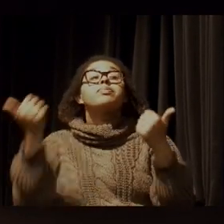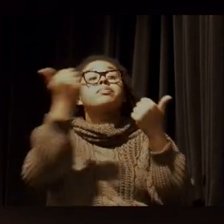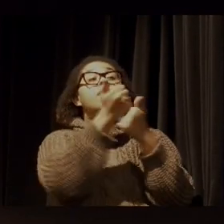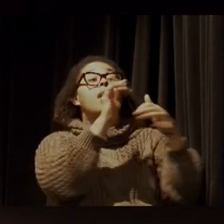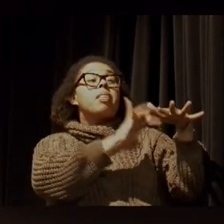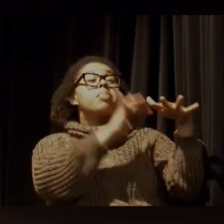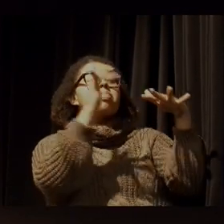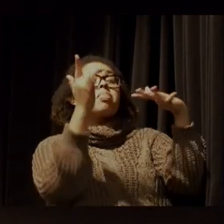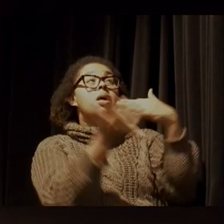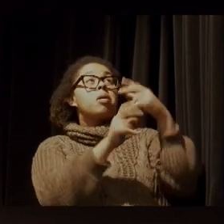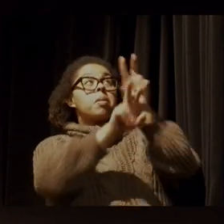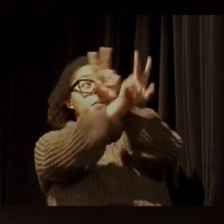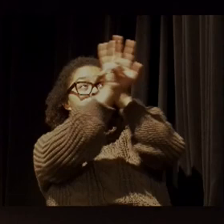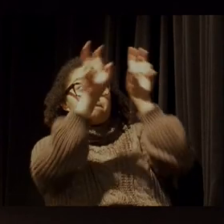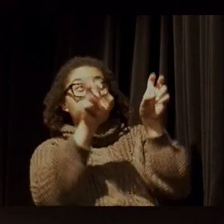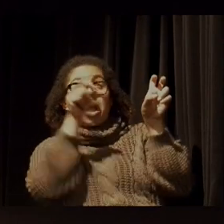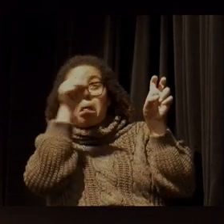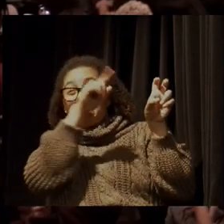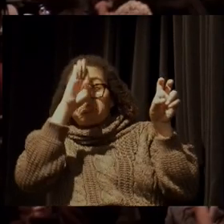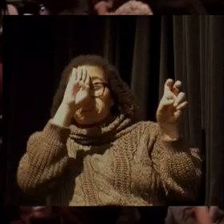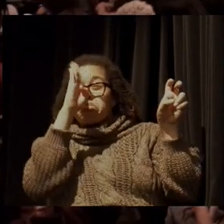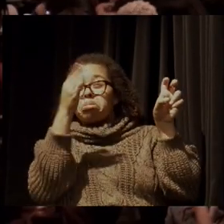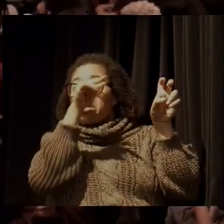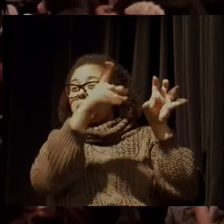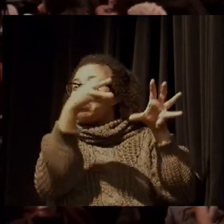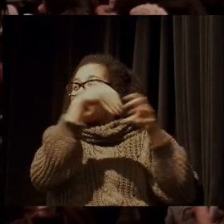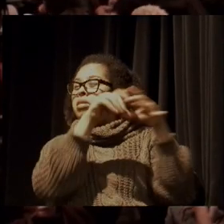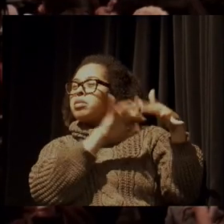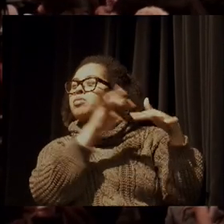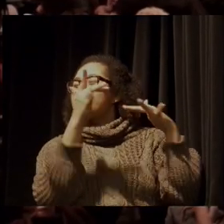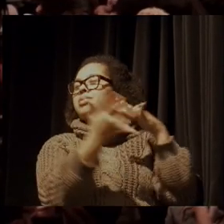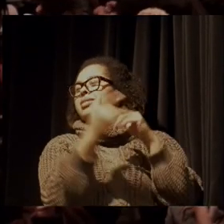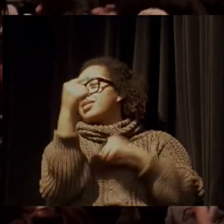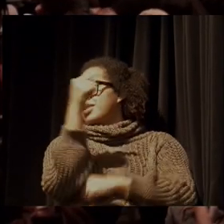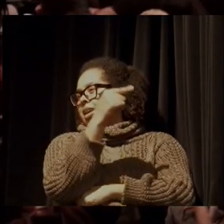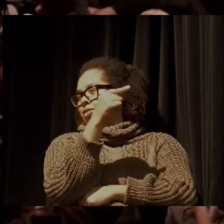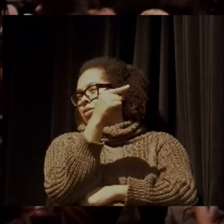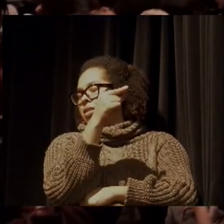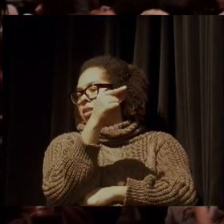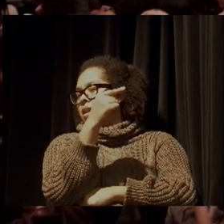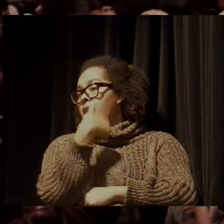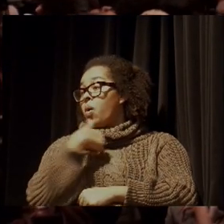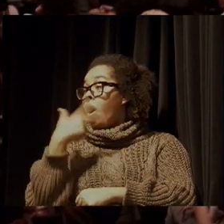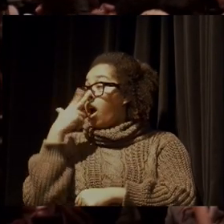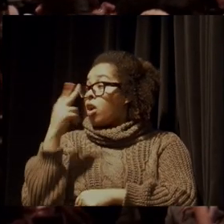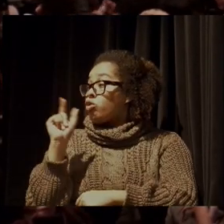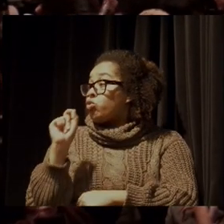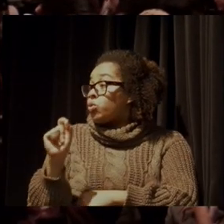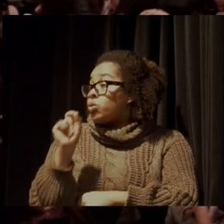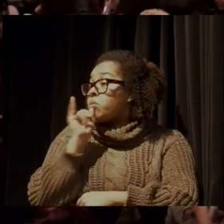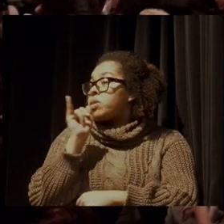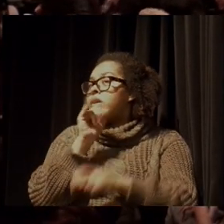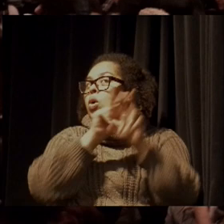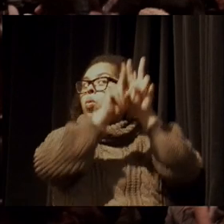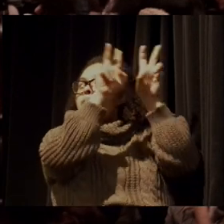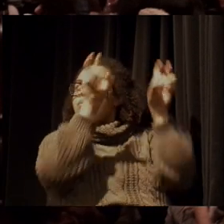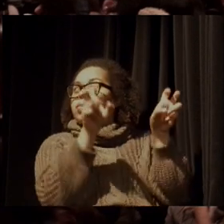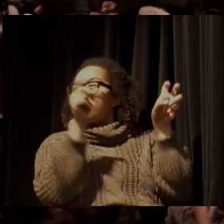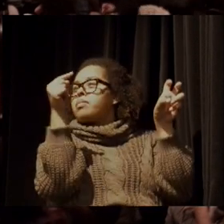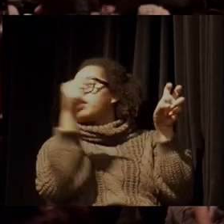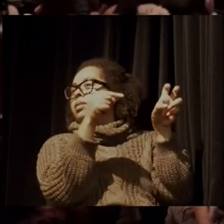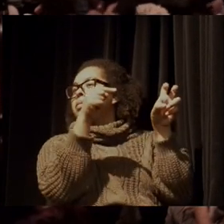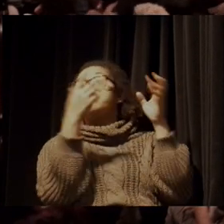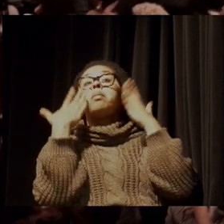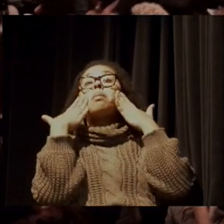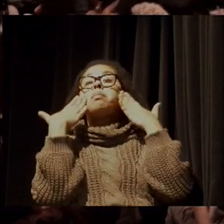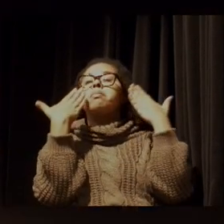estão nos tópicos mais comentados das redes sociais. Então, eu acho que tem uma coisa que é manter o assunto em